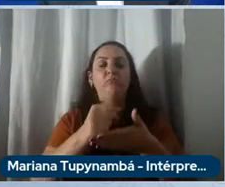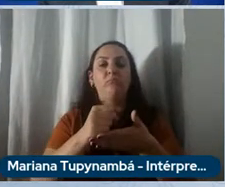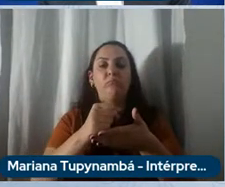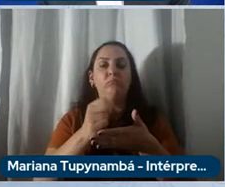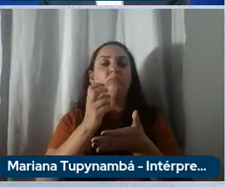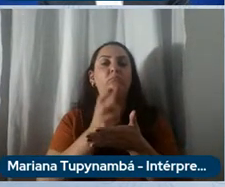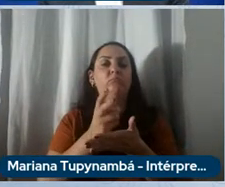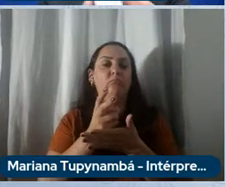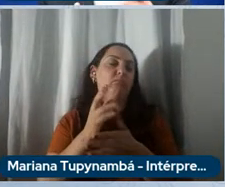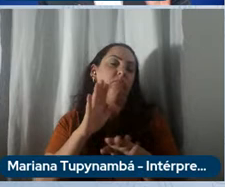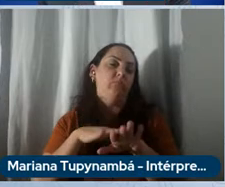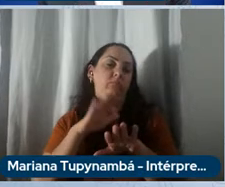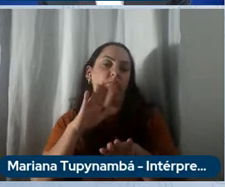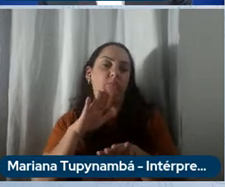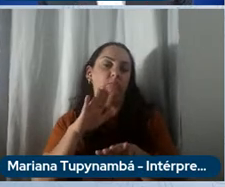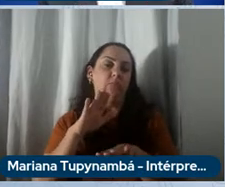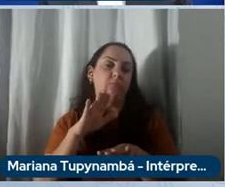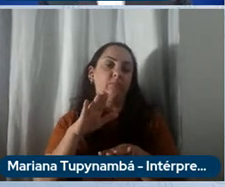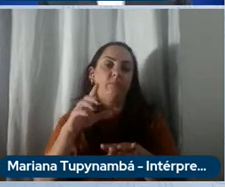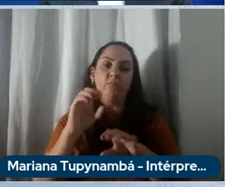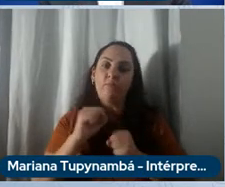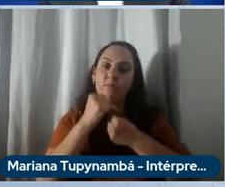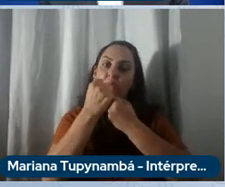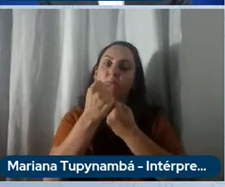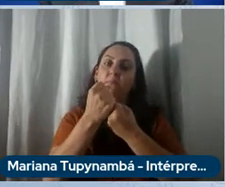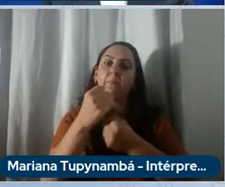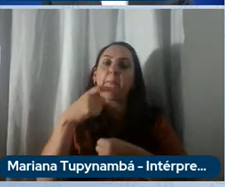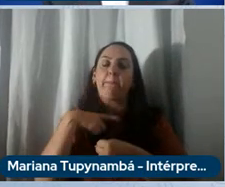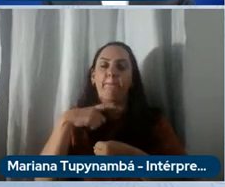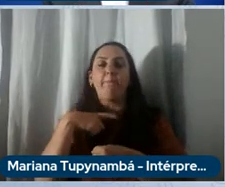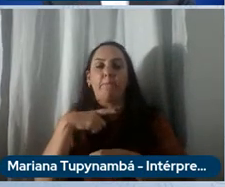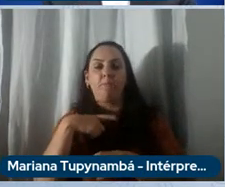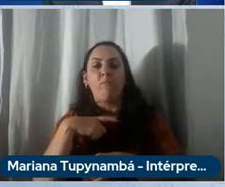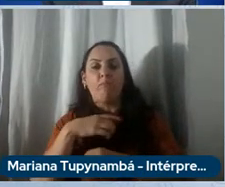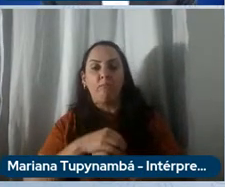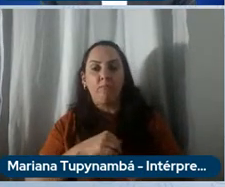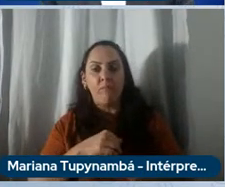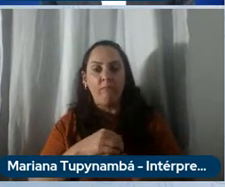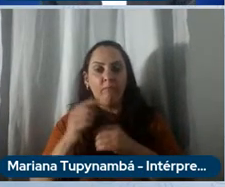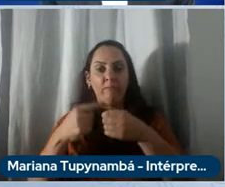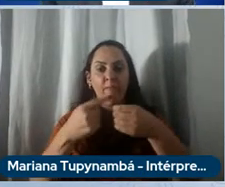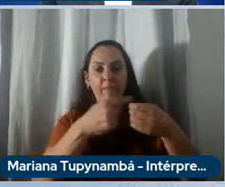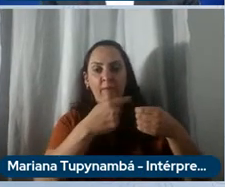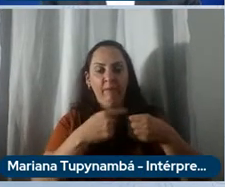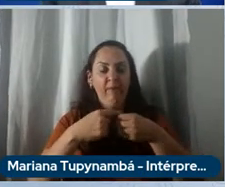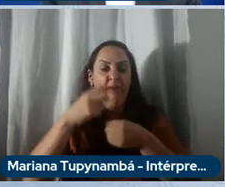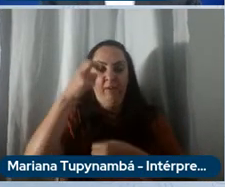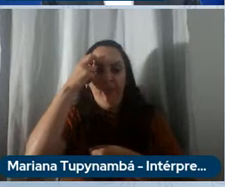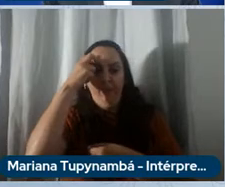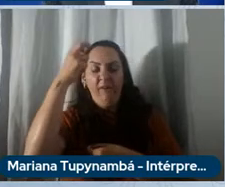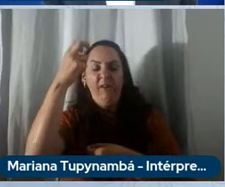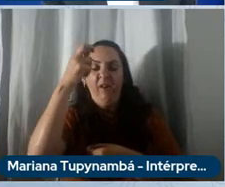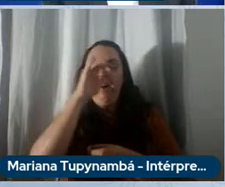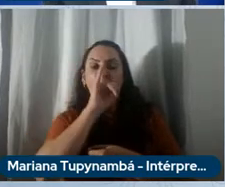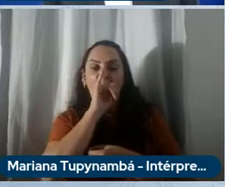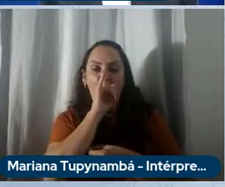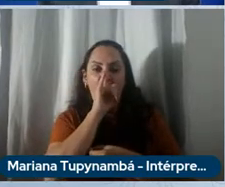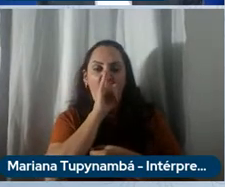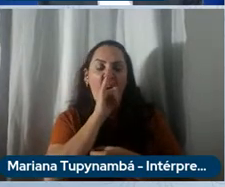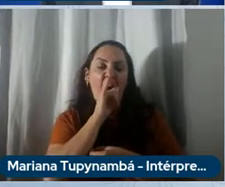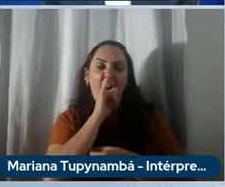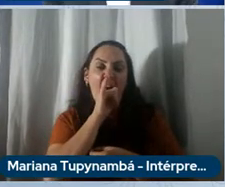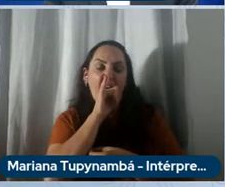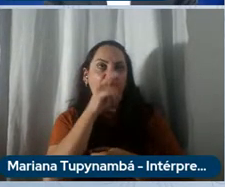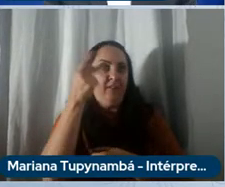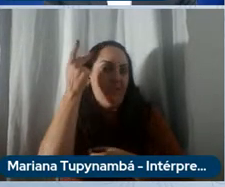vez mais com cada vez mais força essa disciplina cidades inteligentes estou em São Paulo